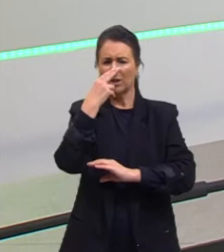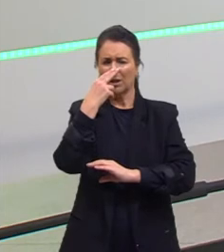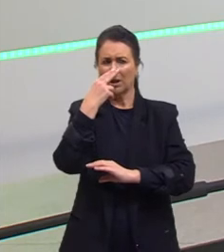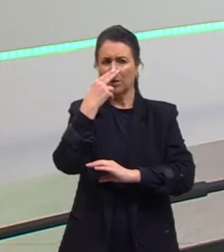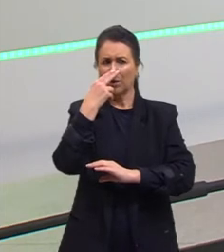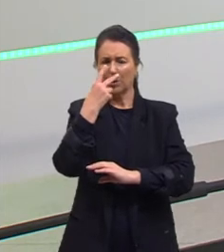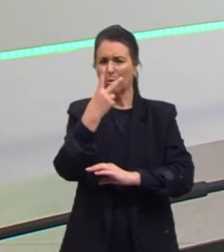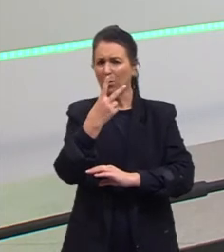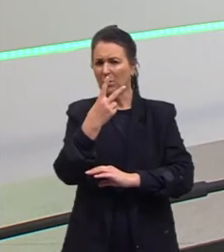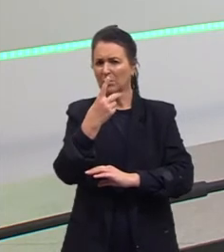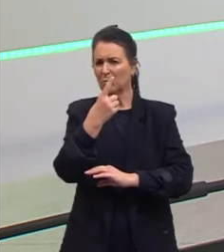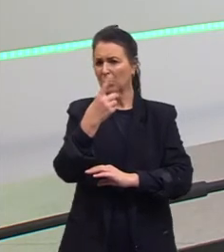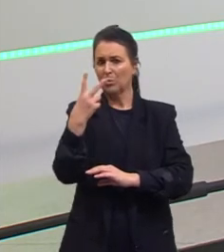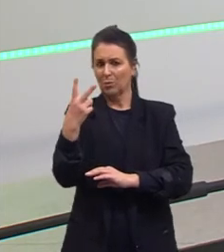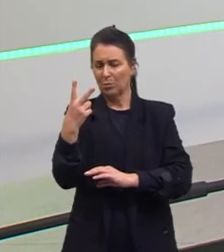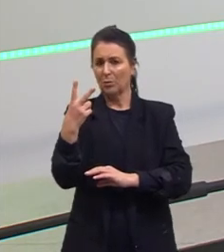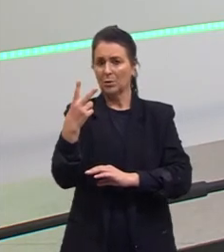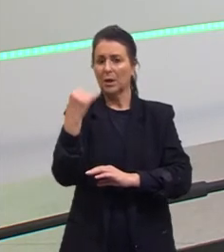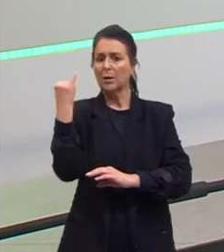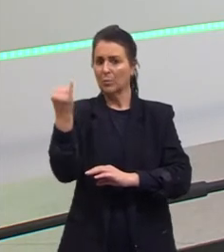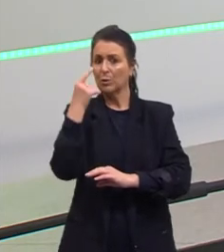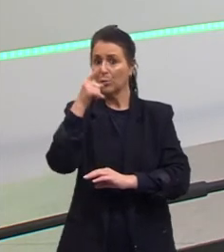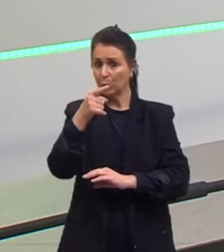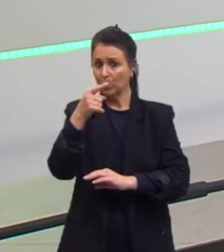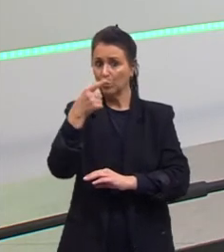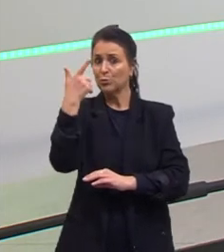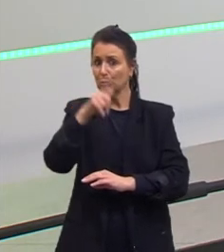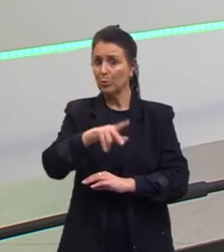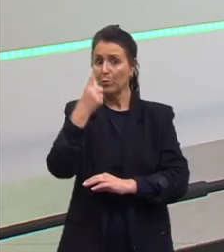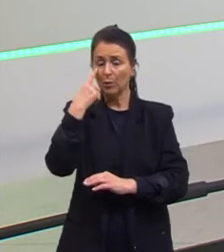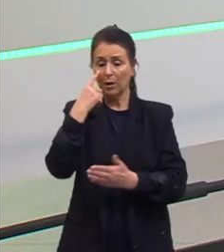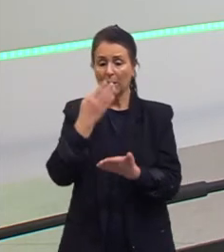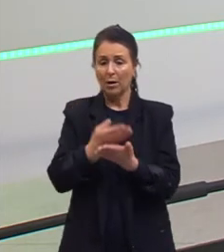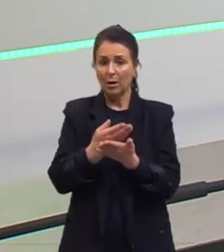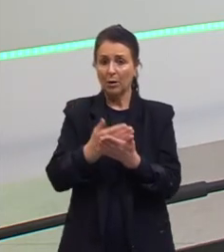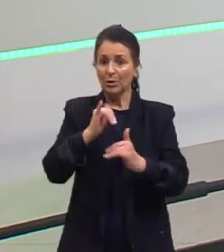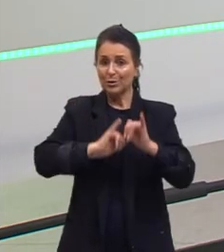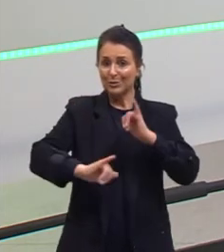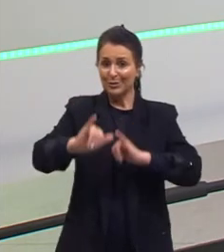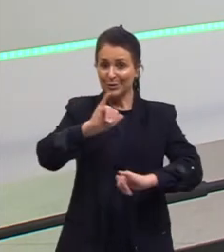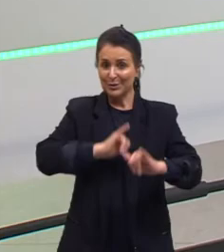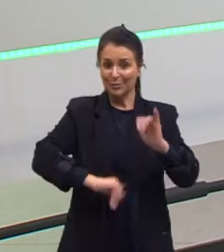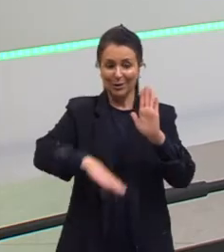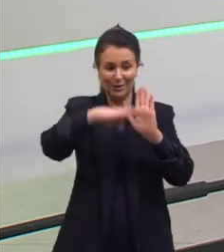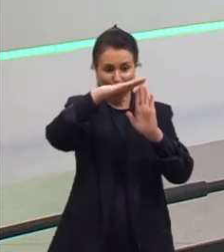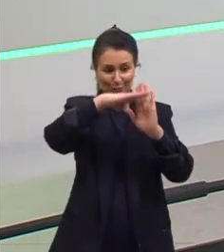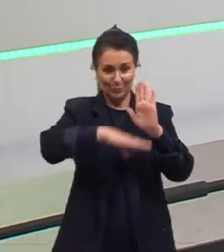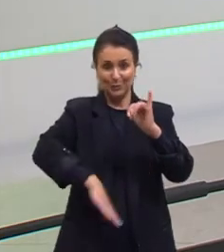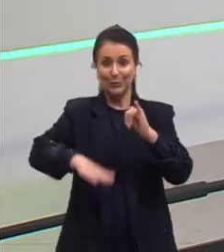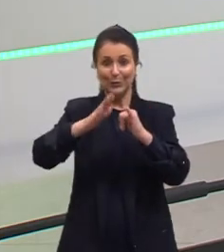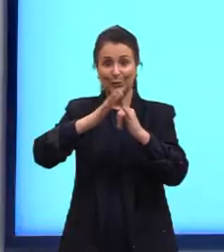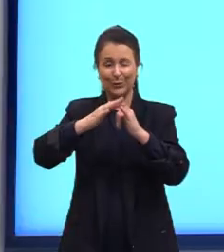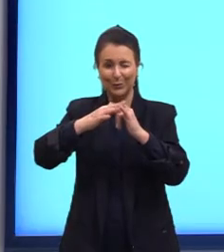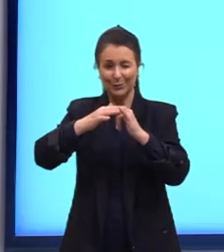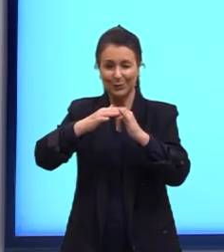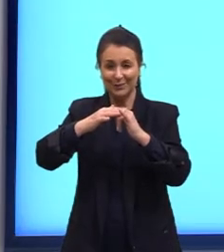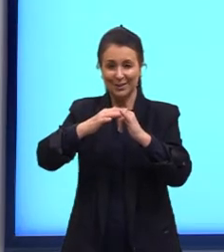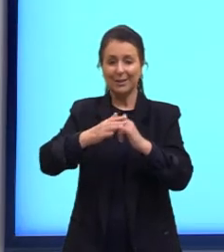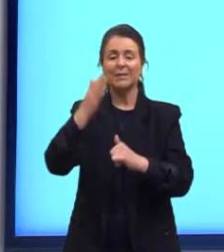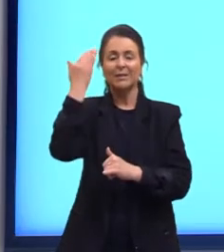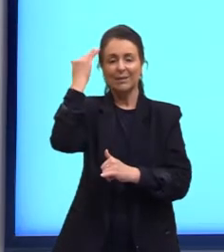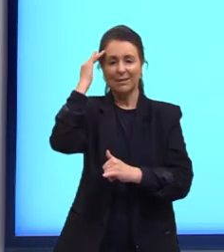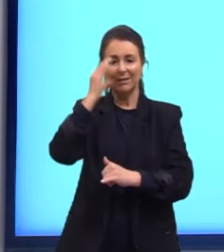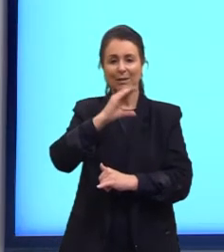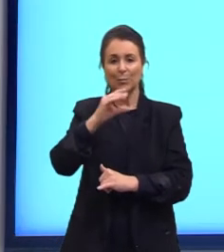aula 2, é importante dar uma olhadinha lá na playlist de química no YouTube, a gente vai entender o que é carbono